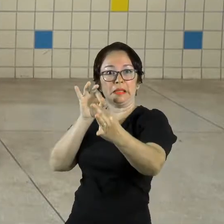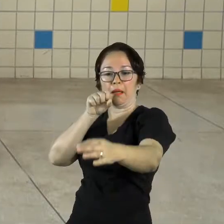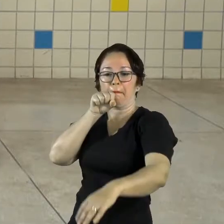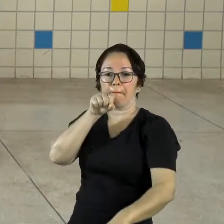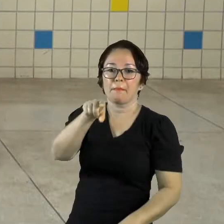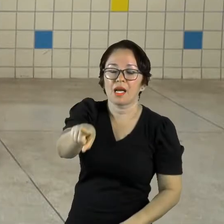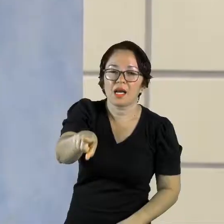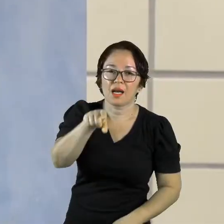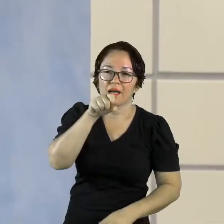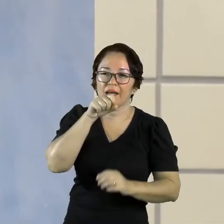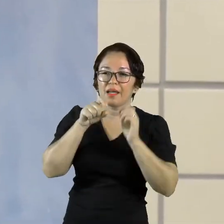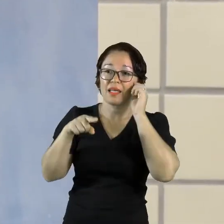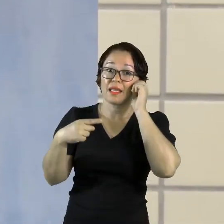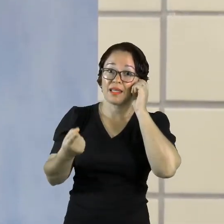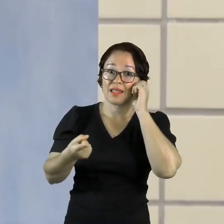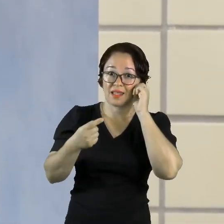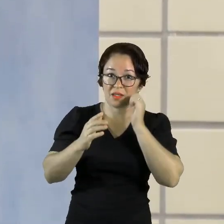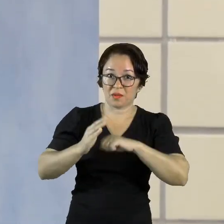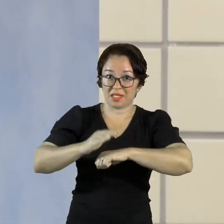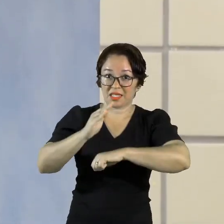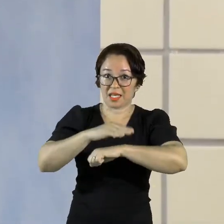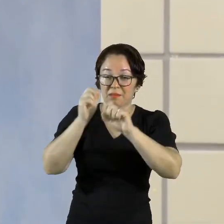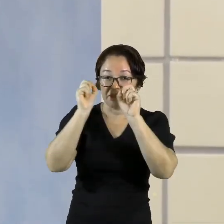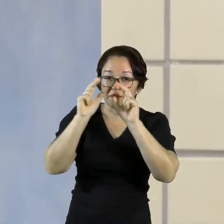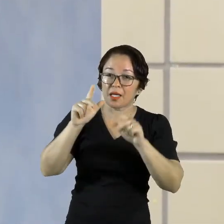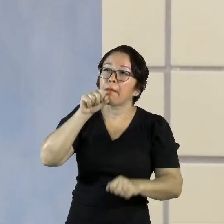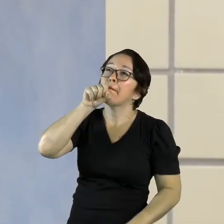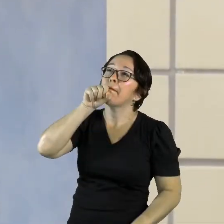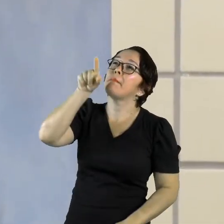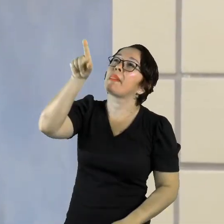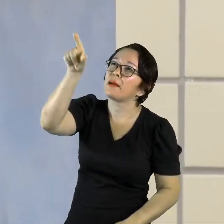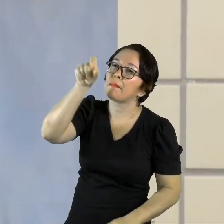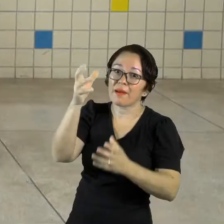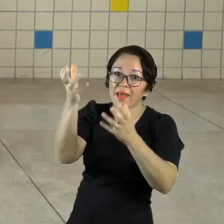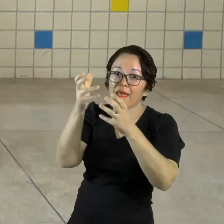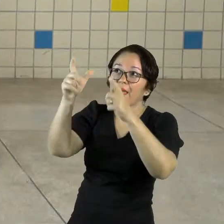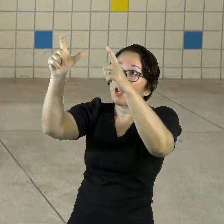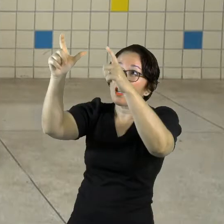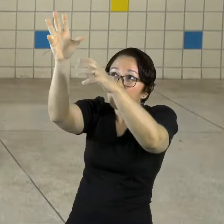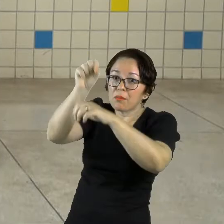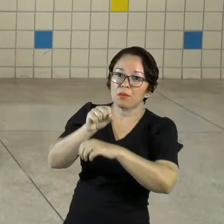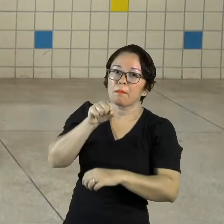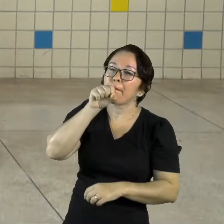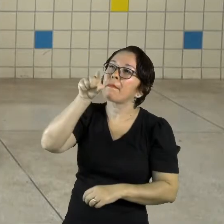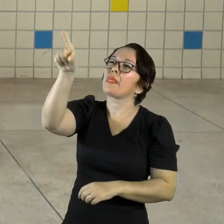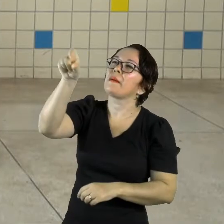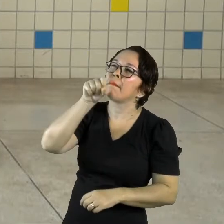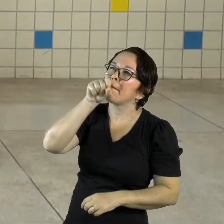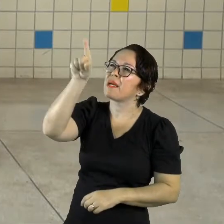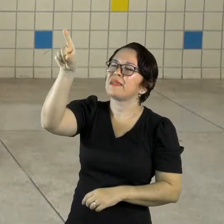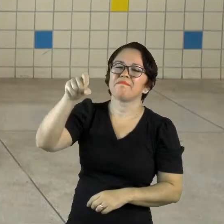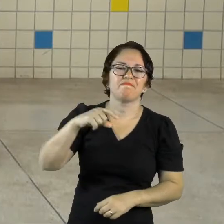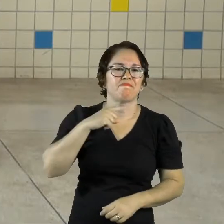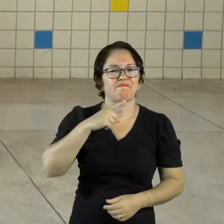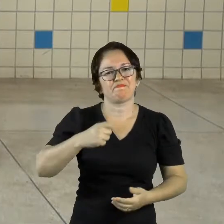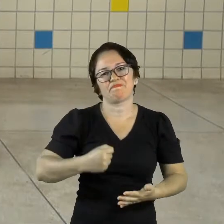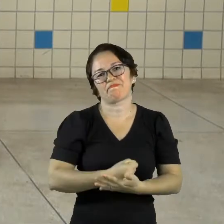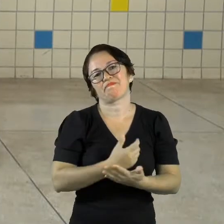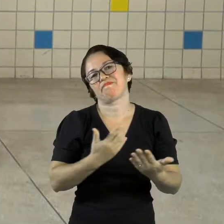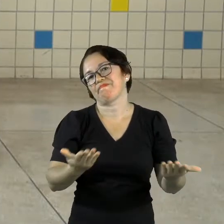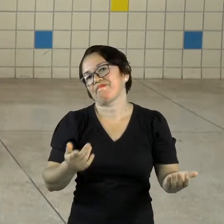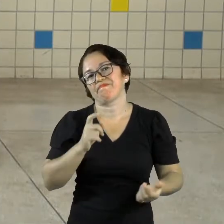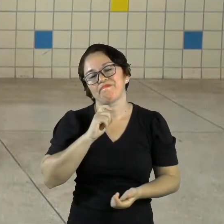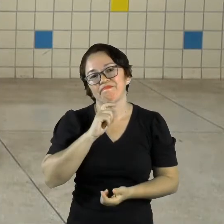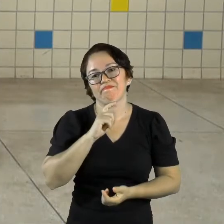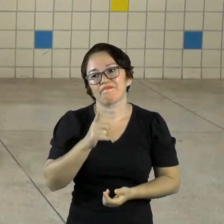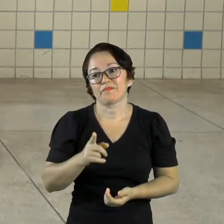tentou pegar o bolo com a sua língua gigante, mas não conseguiu. Porque uma